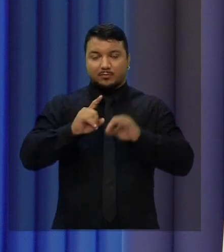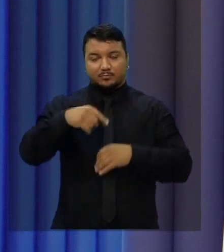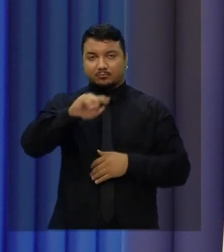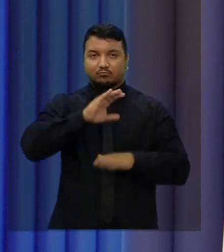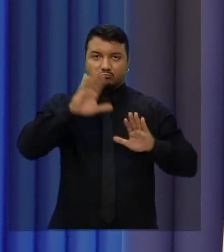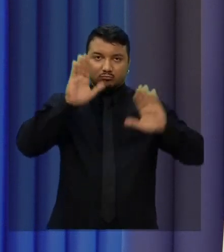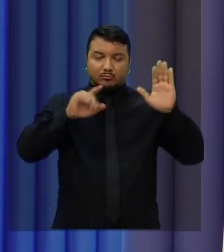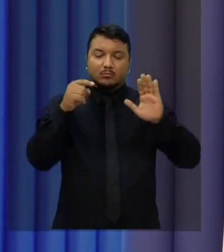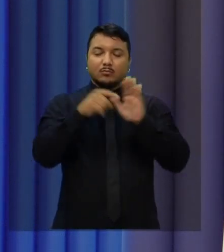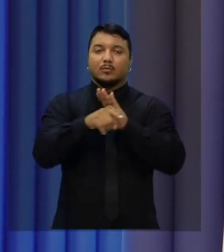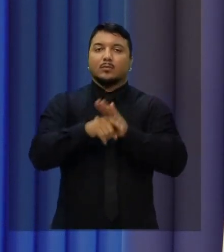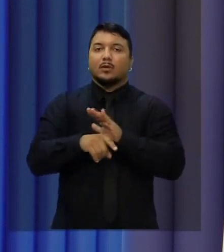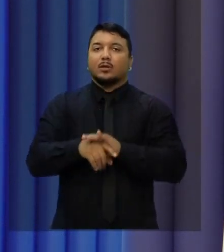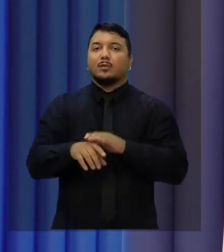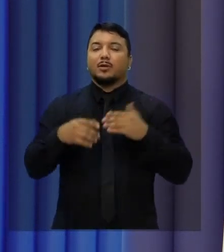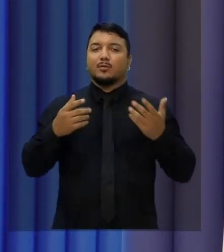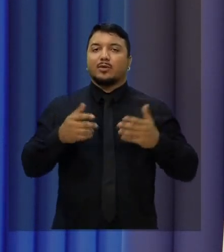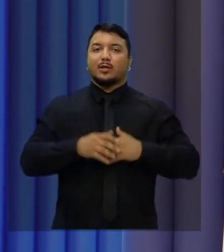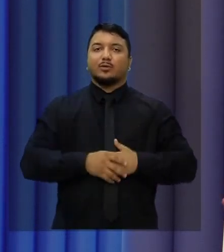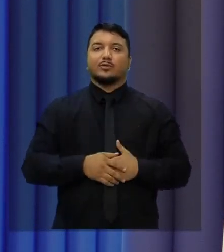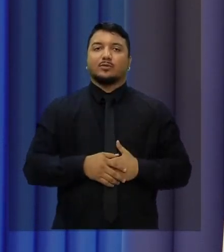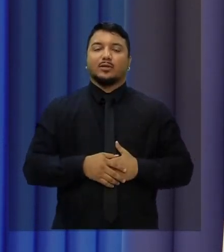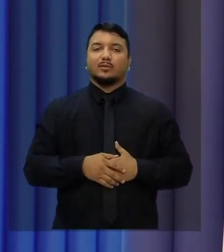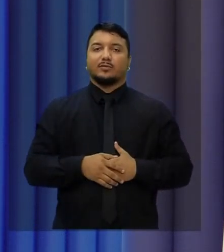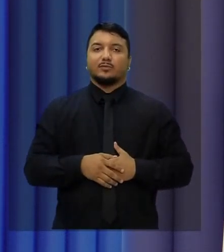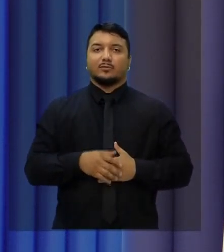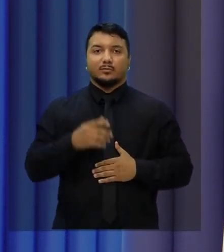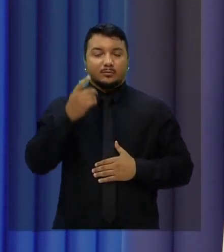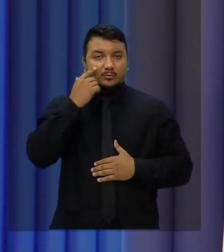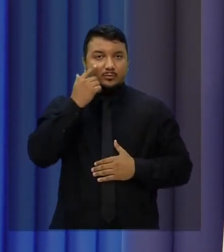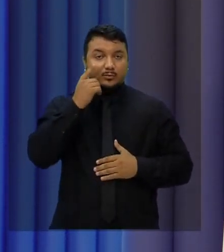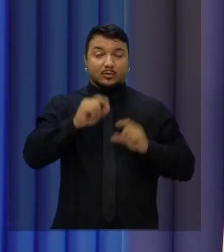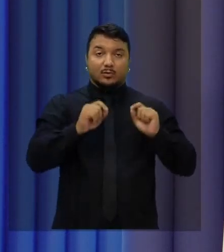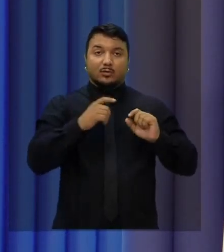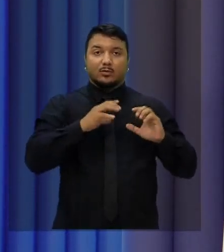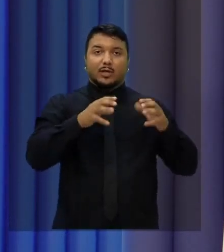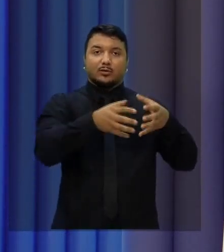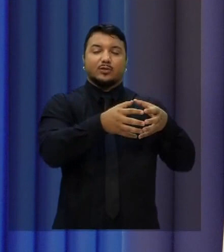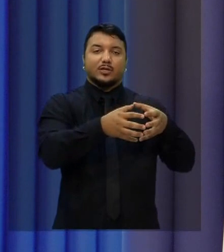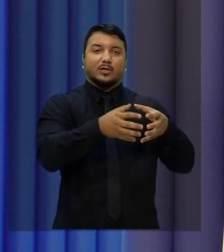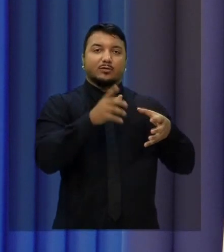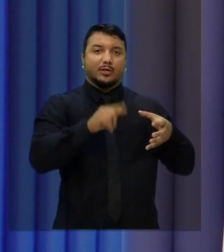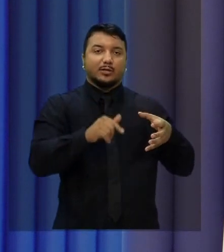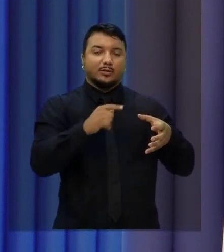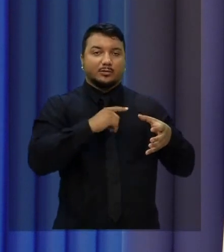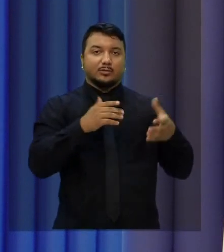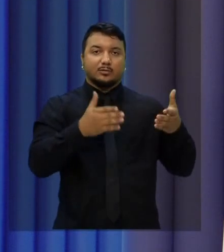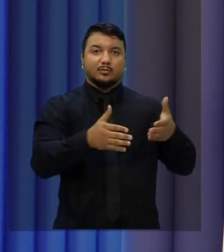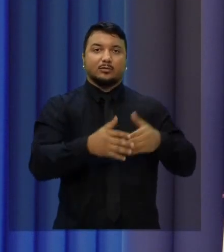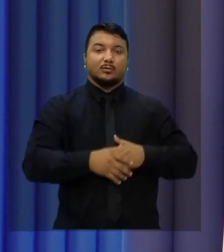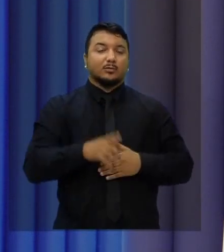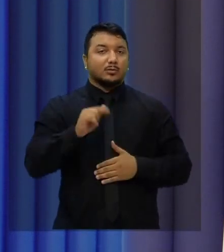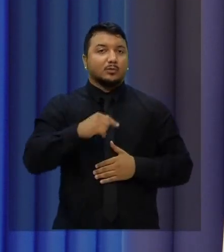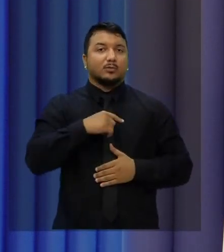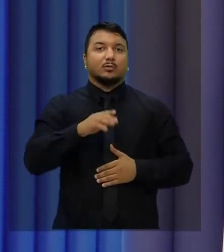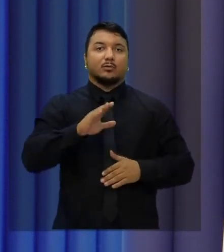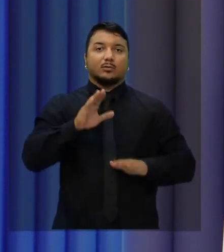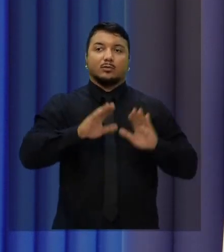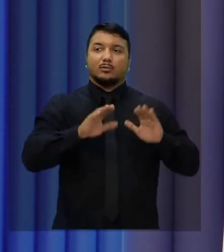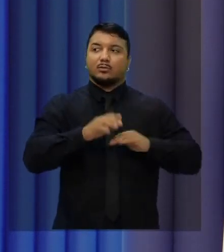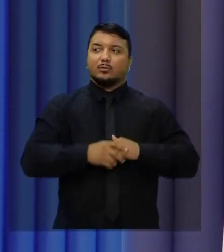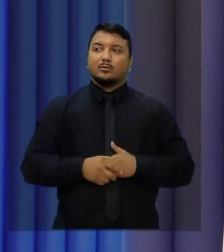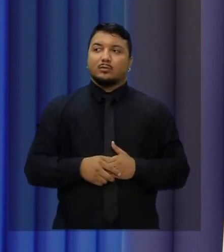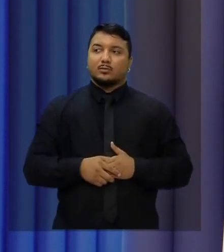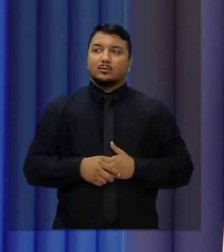perguntam sobre o assunto que quiserem. Pelas regras firmadas junto aos representantes dos candidatos, quem começa o bloco é o candidato é o mano de